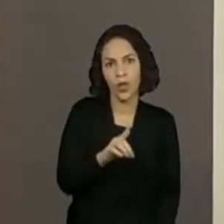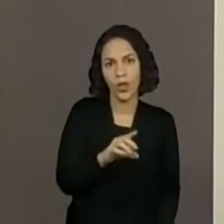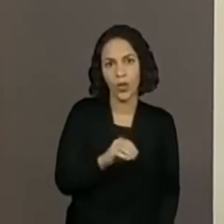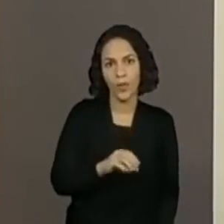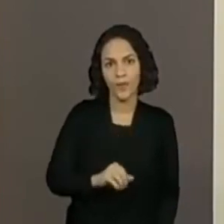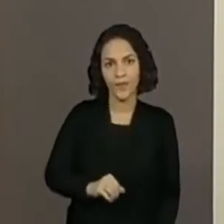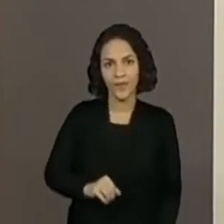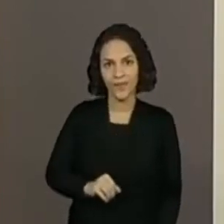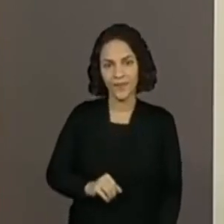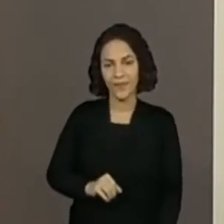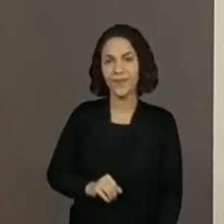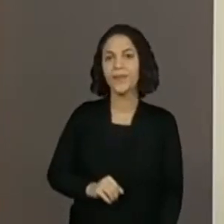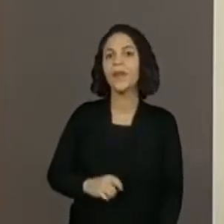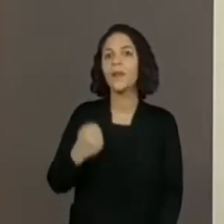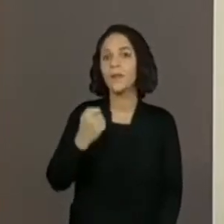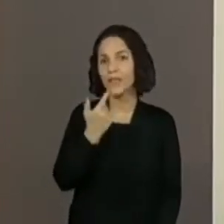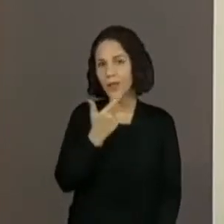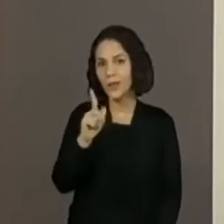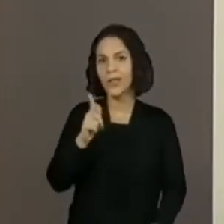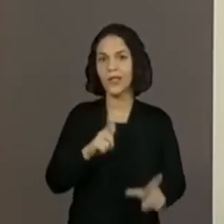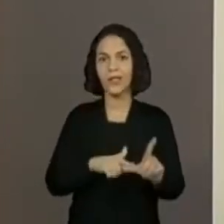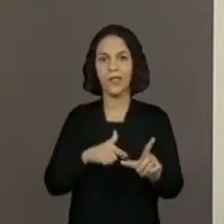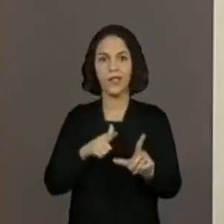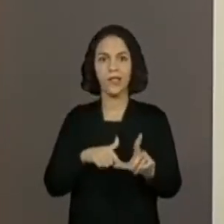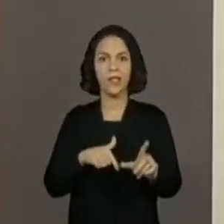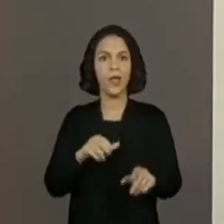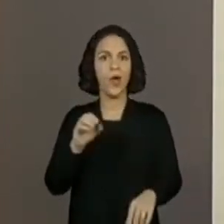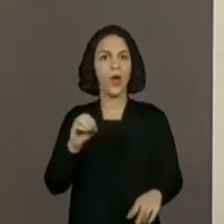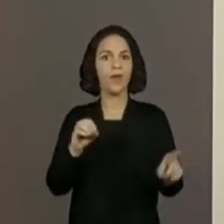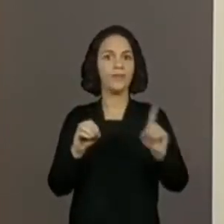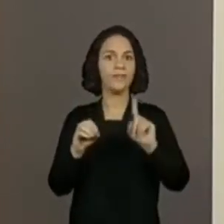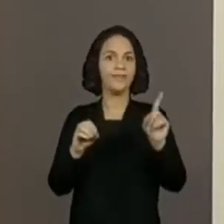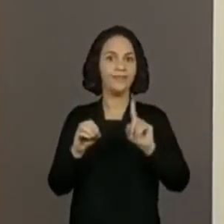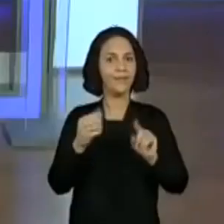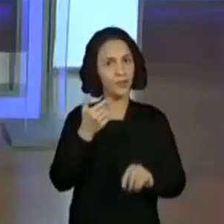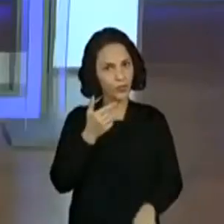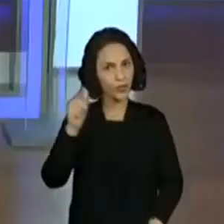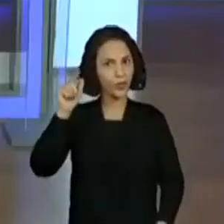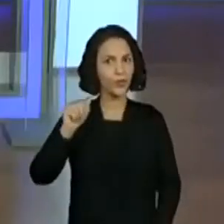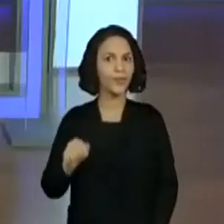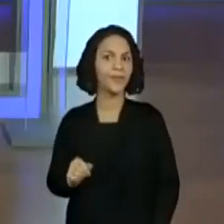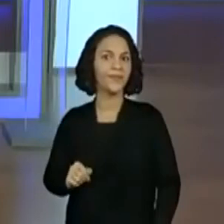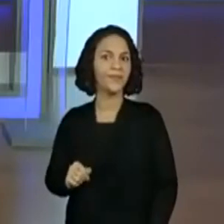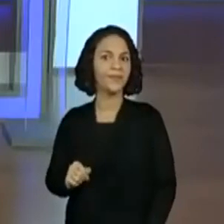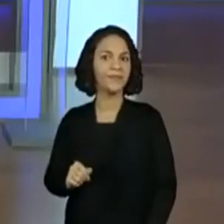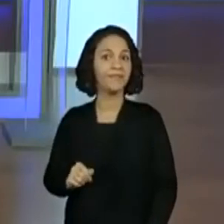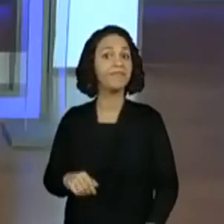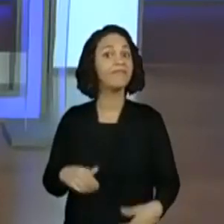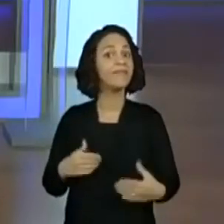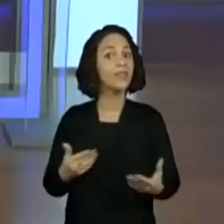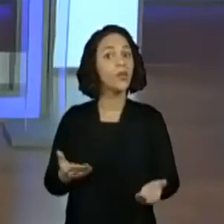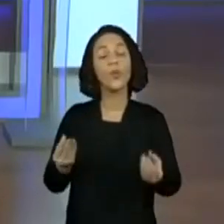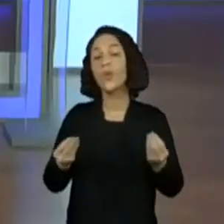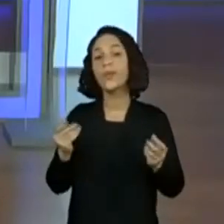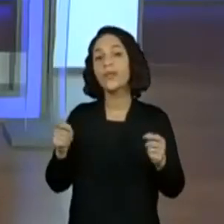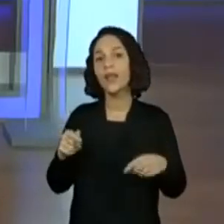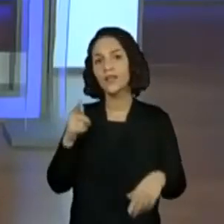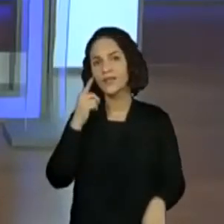Fundo. Fundo. Eu de uma outra letra. E não é a letra O. Eu preciso de outra. Isso. Então, olha só.